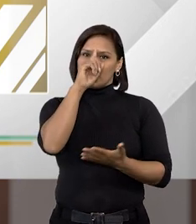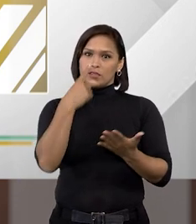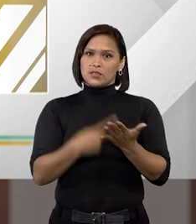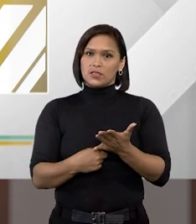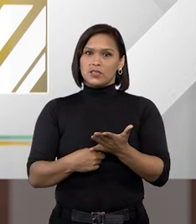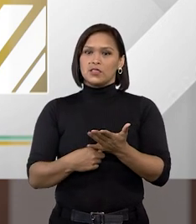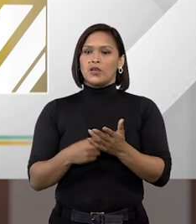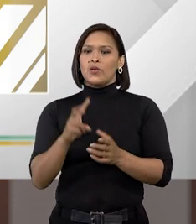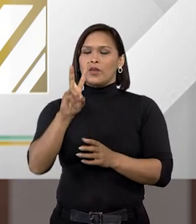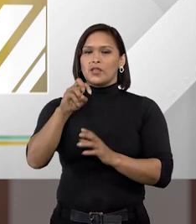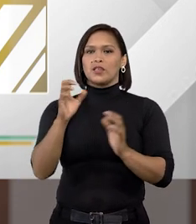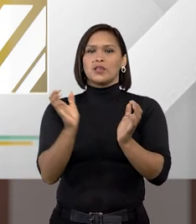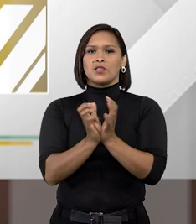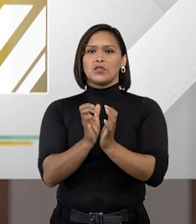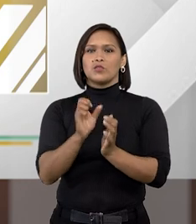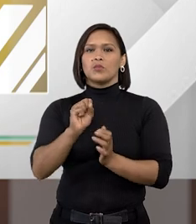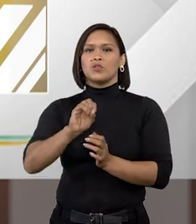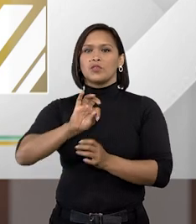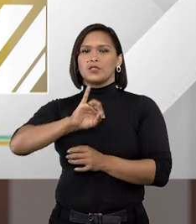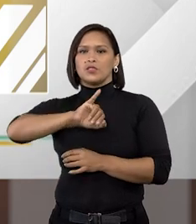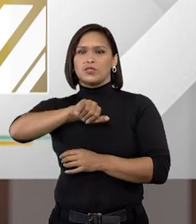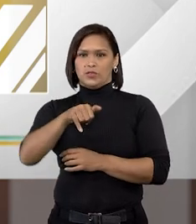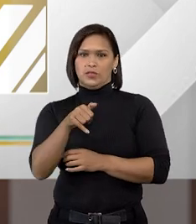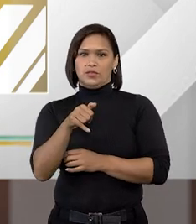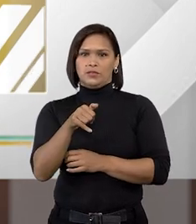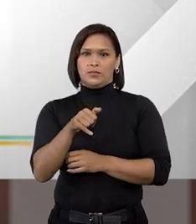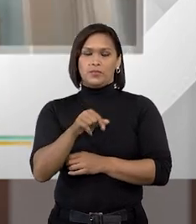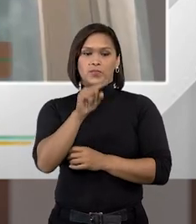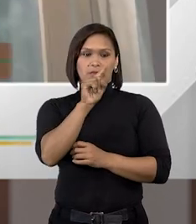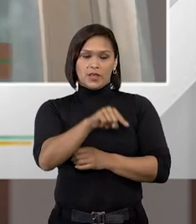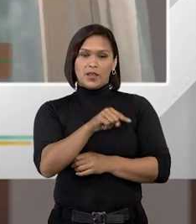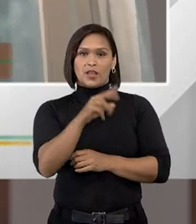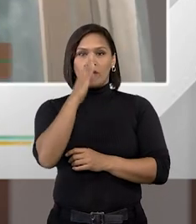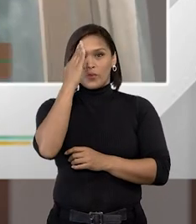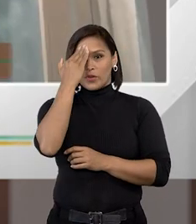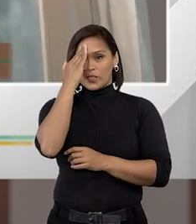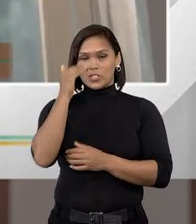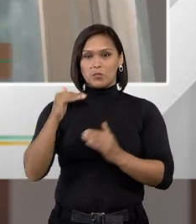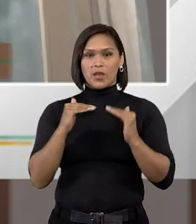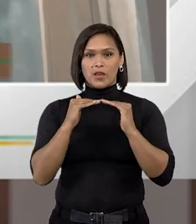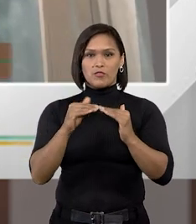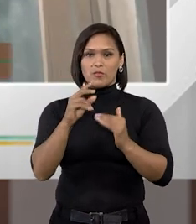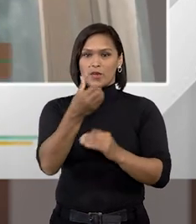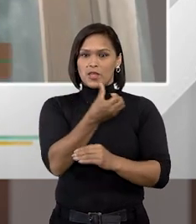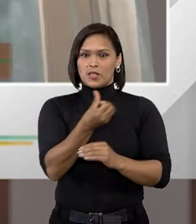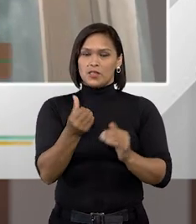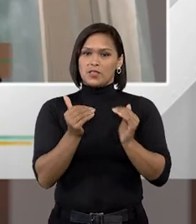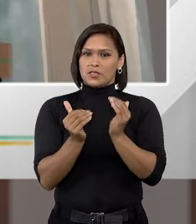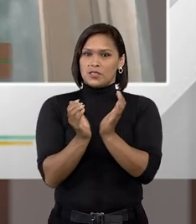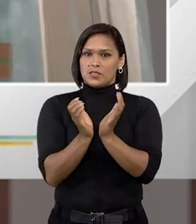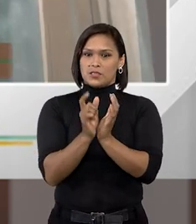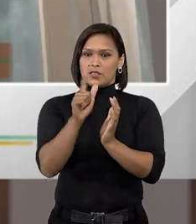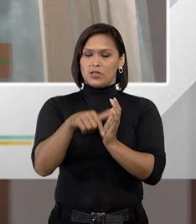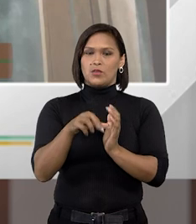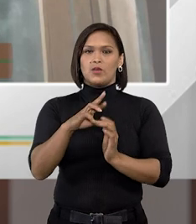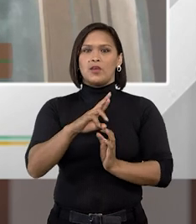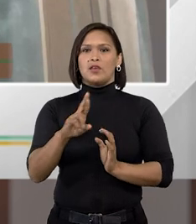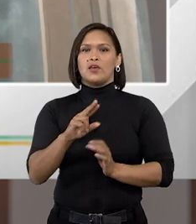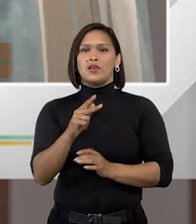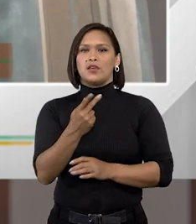decisão ela veio da quinta turma do Superior Tribunal de Justiça aliando-se ao entendimento firmado pela sexta turma no